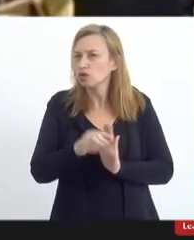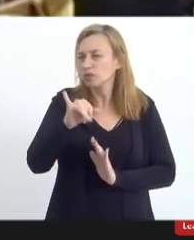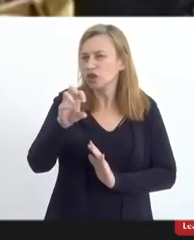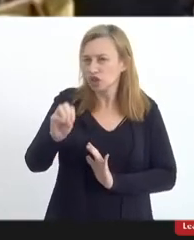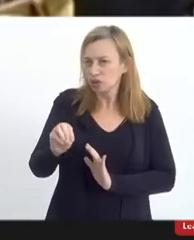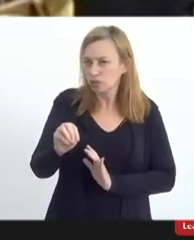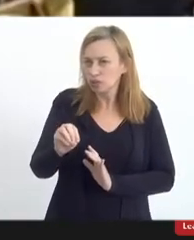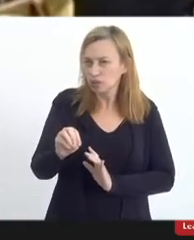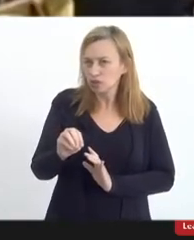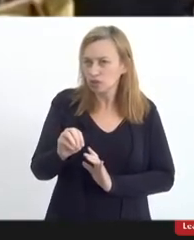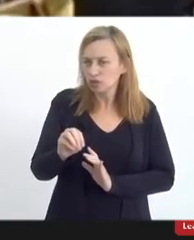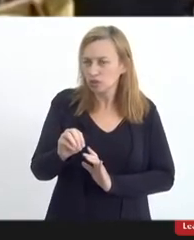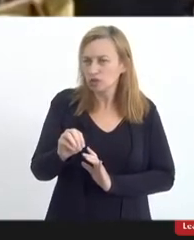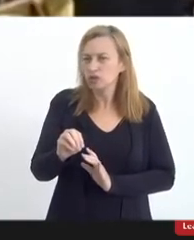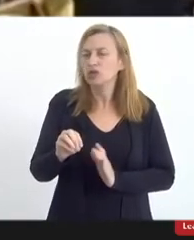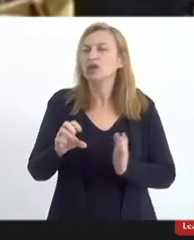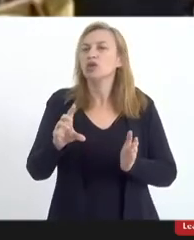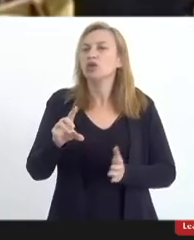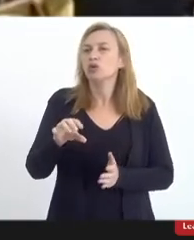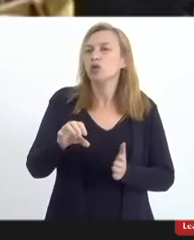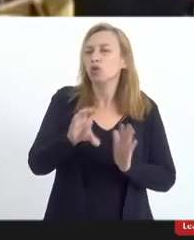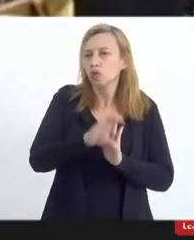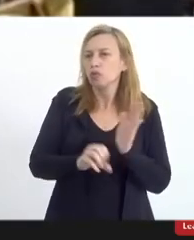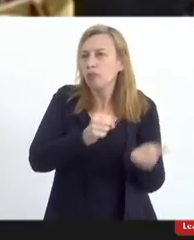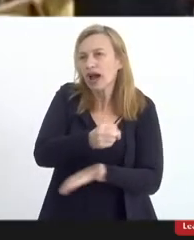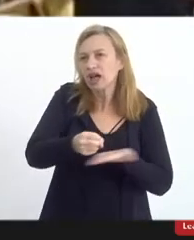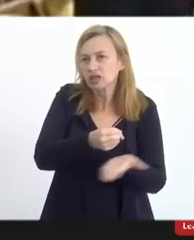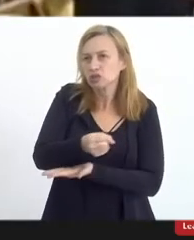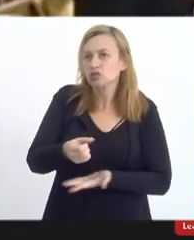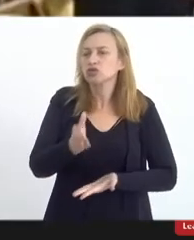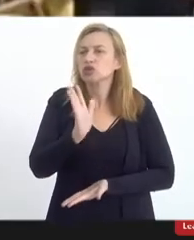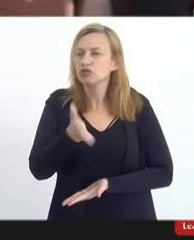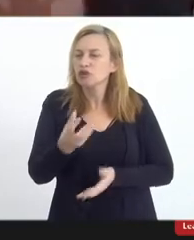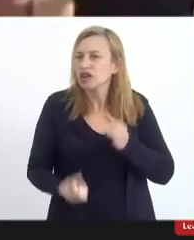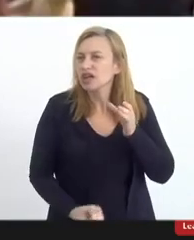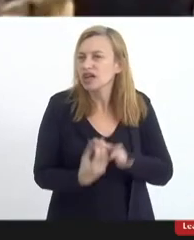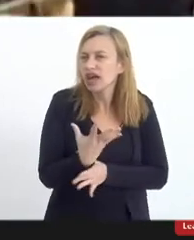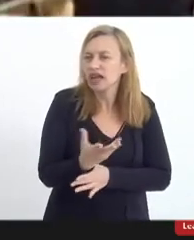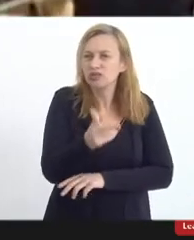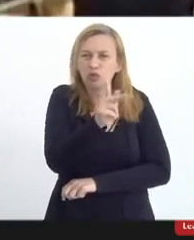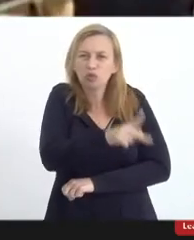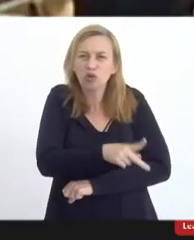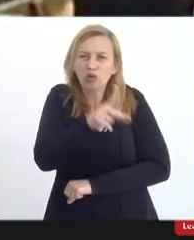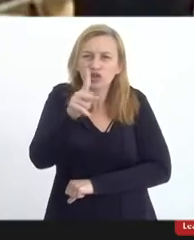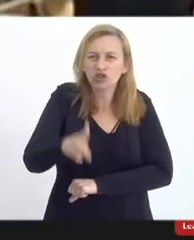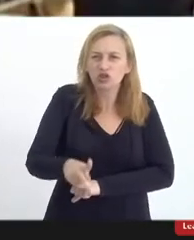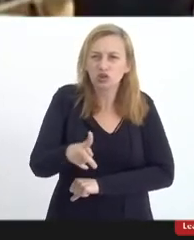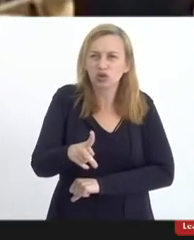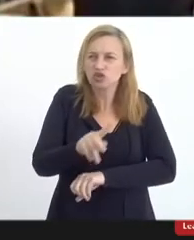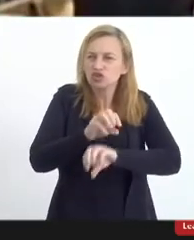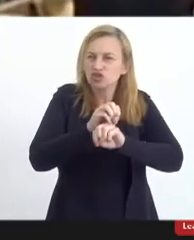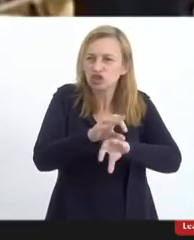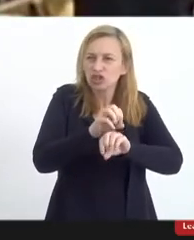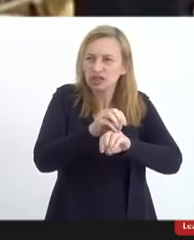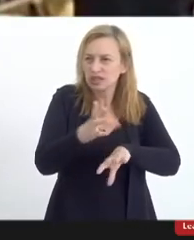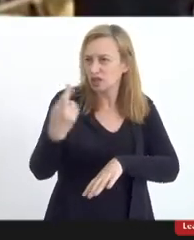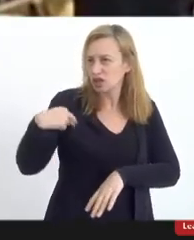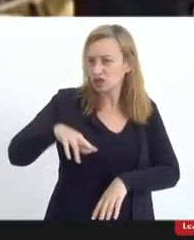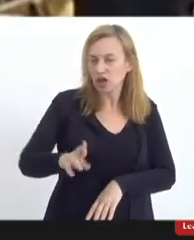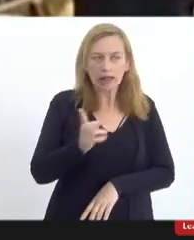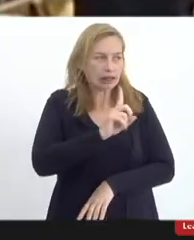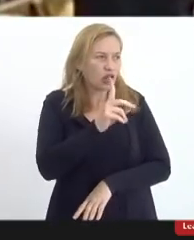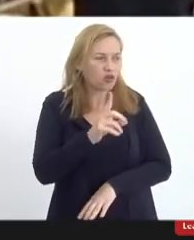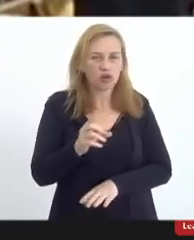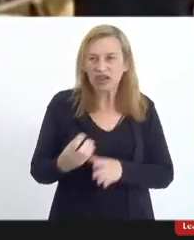que nós chamamos de currículo básico, e que foi construído por professores de ensino religioso. Não foi